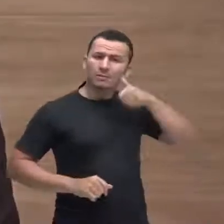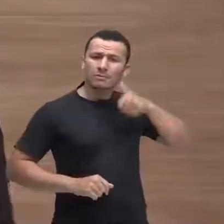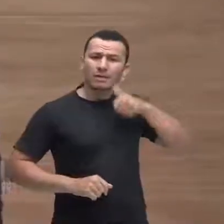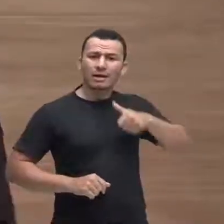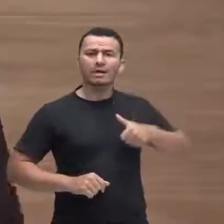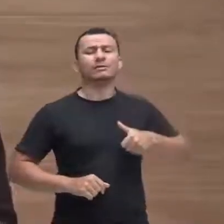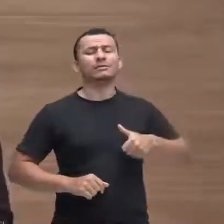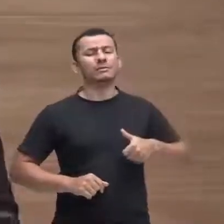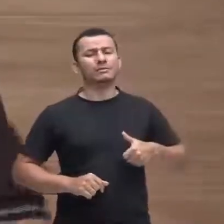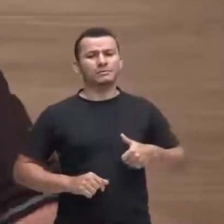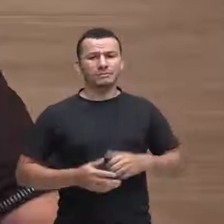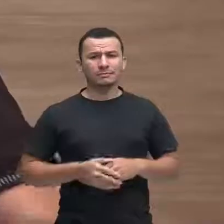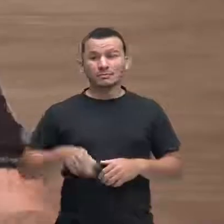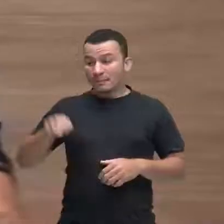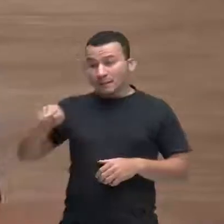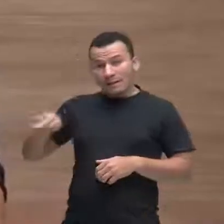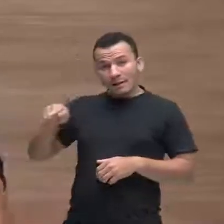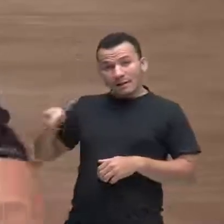não é? O que que o Paulo,